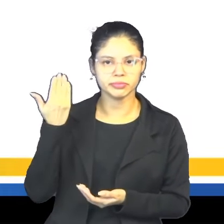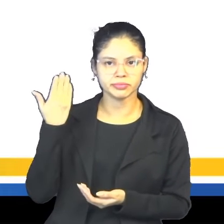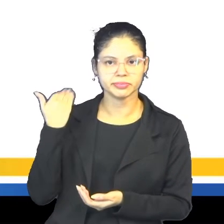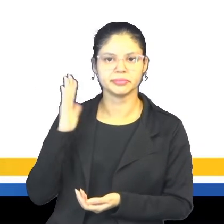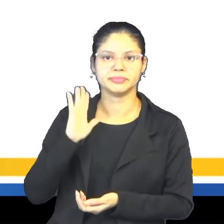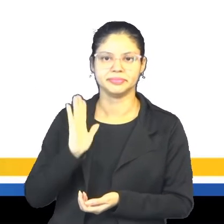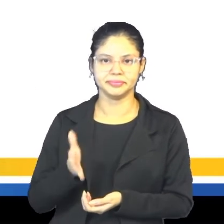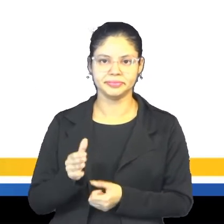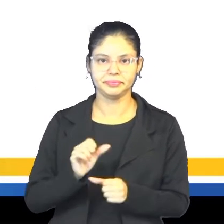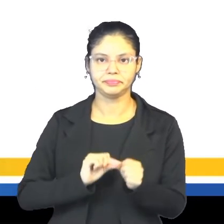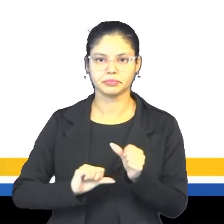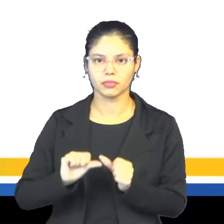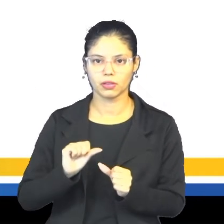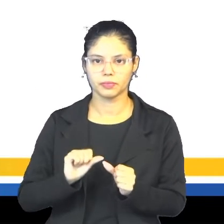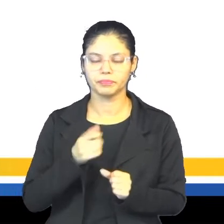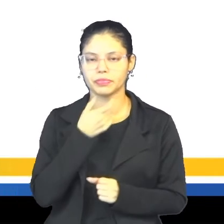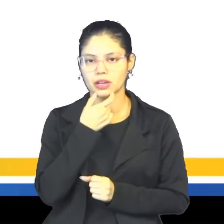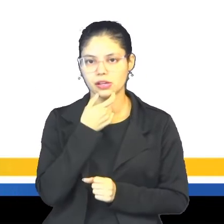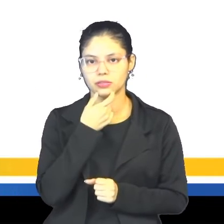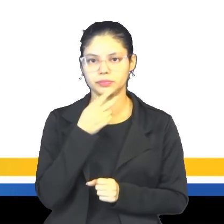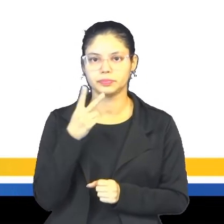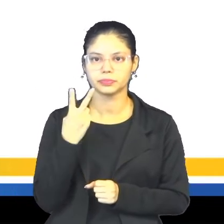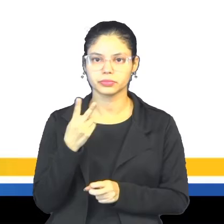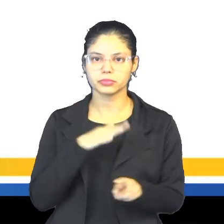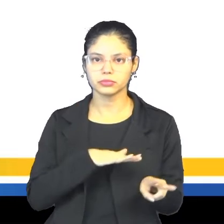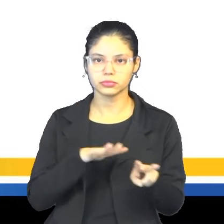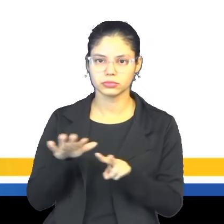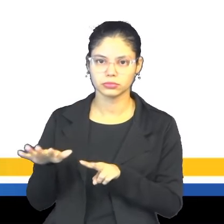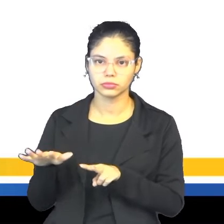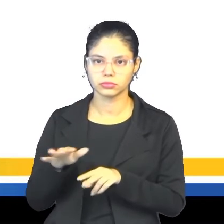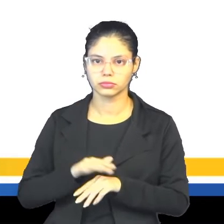caso, ela já se mudou para a Inglaterra há duas semanas.